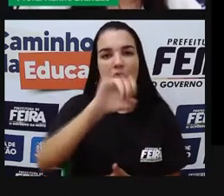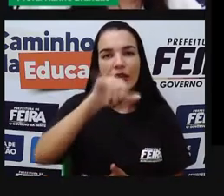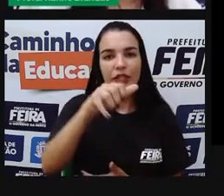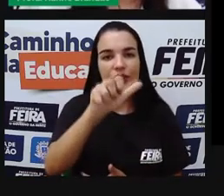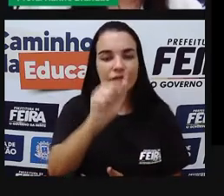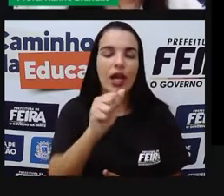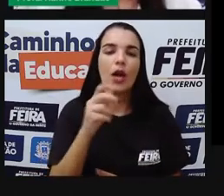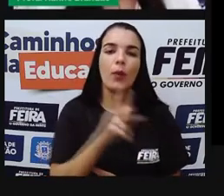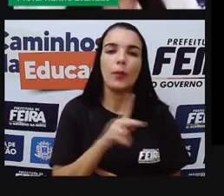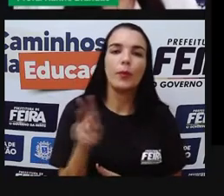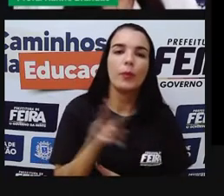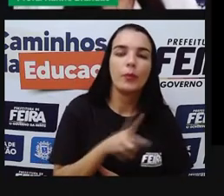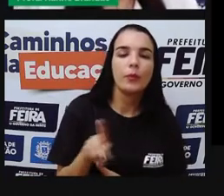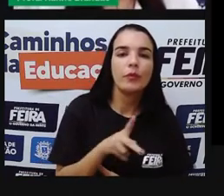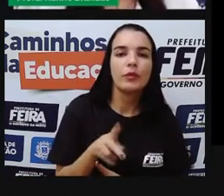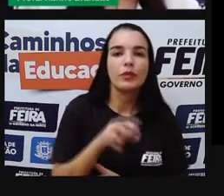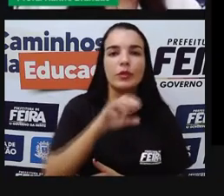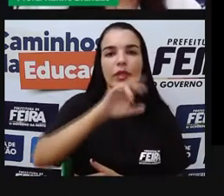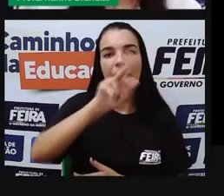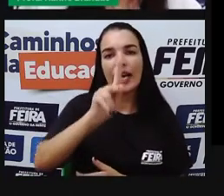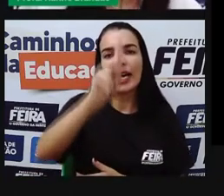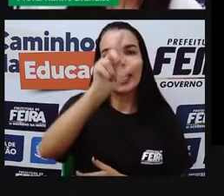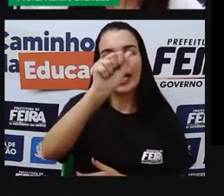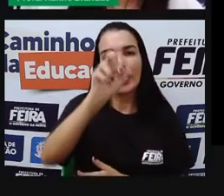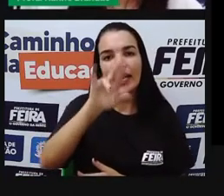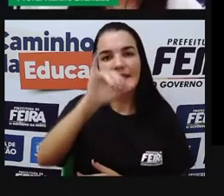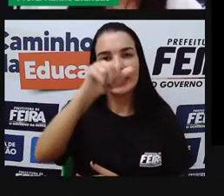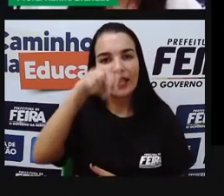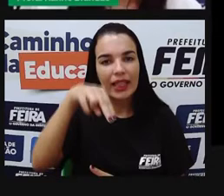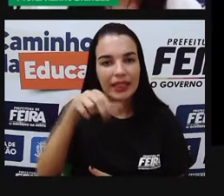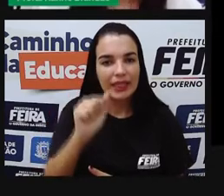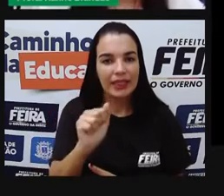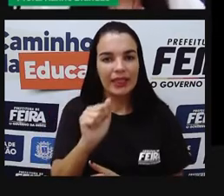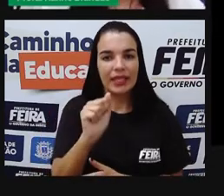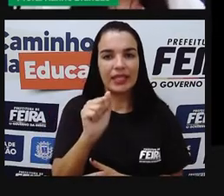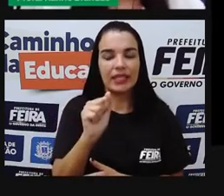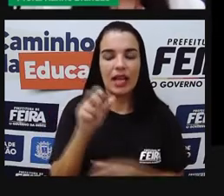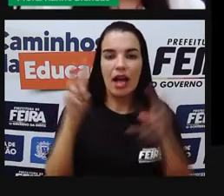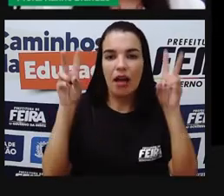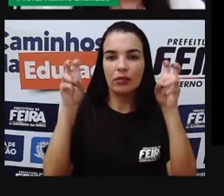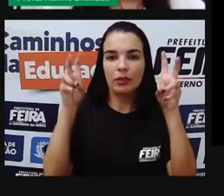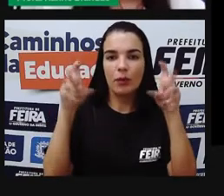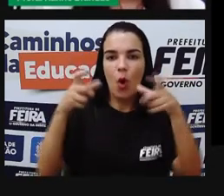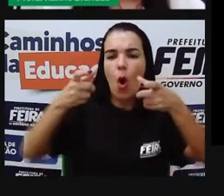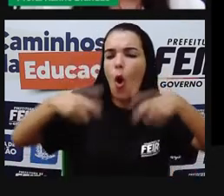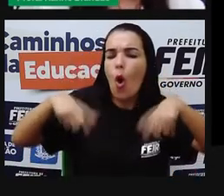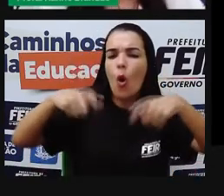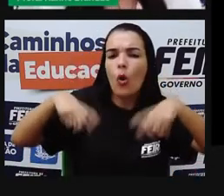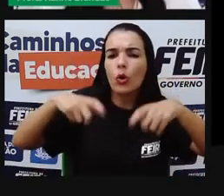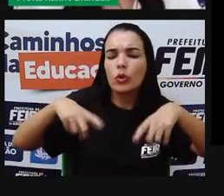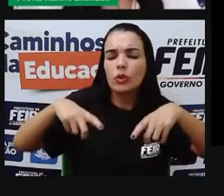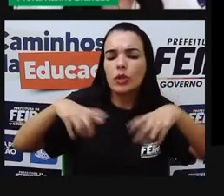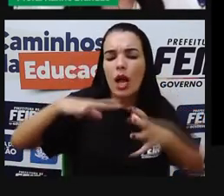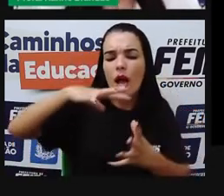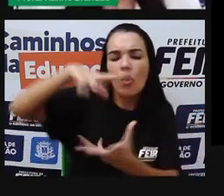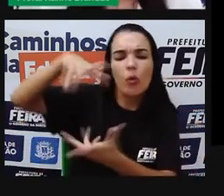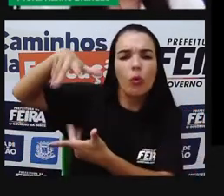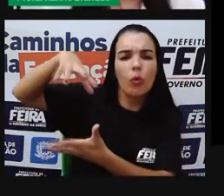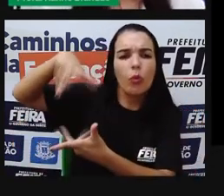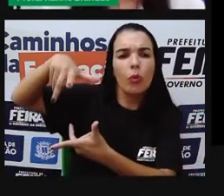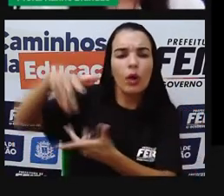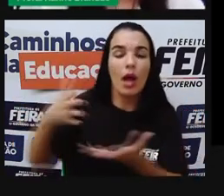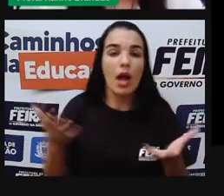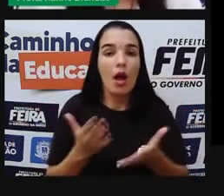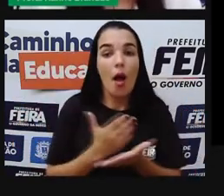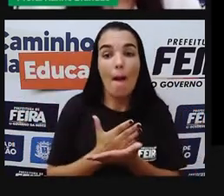Brandão. Hoje a nossa aula tem o tema, onde estamos no universo? E aí, para começar a nossa aula,